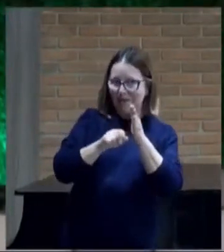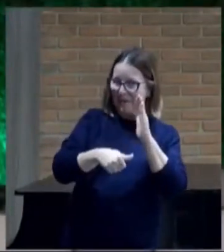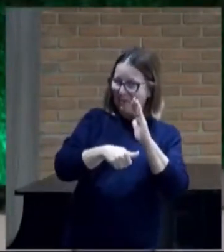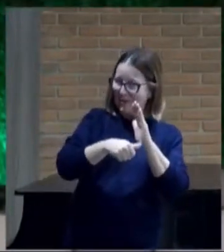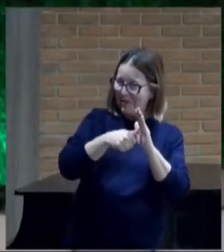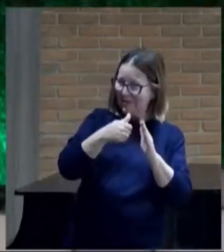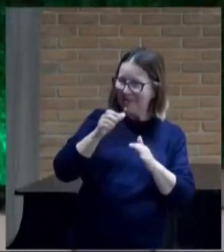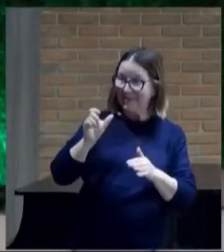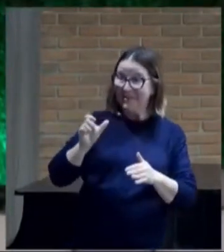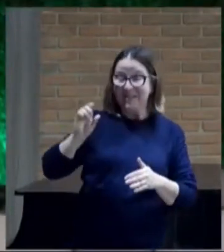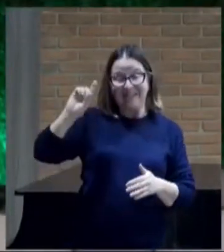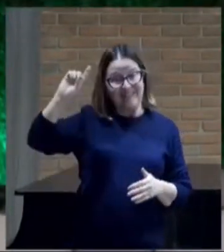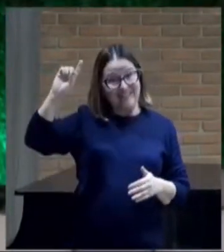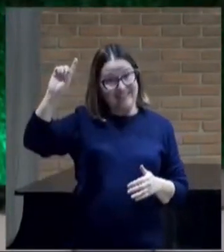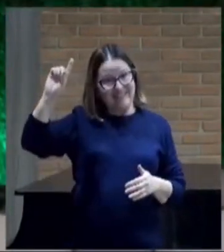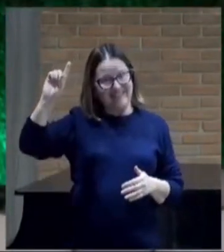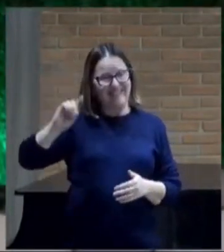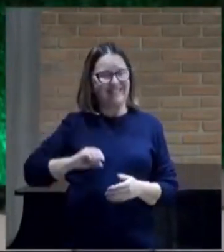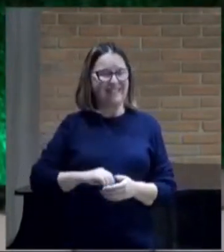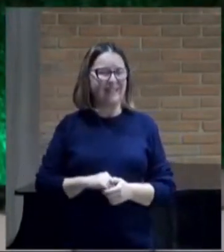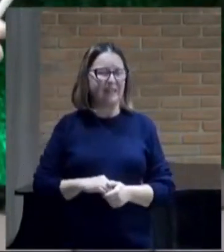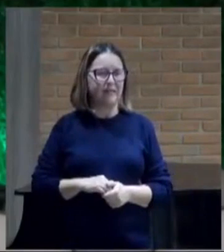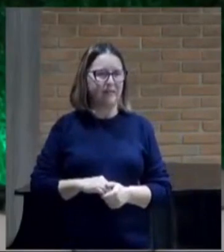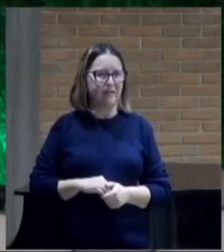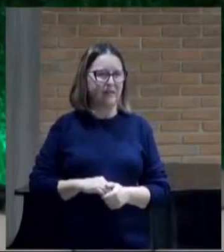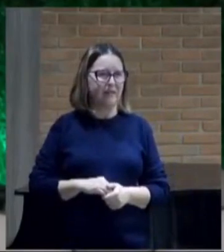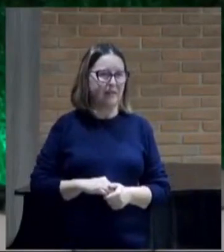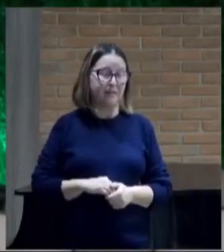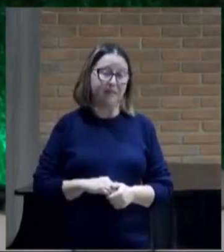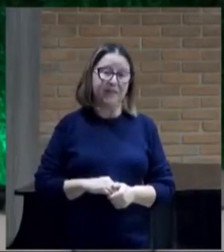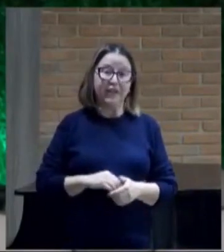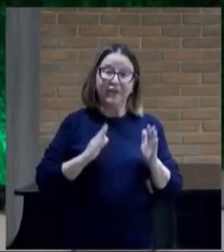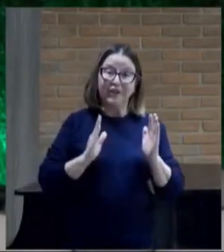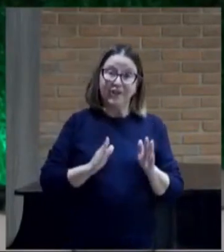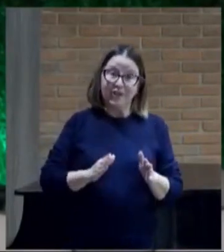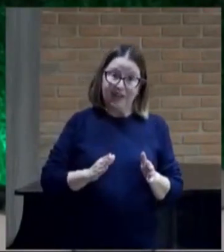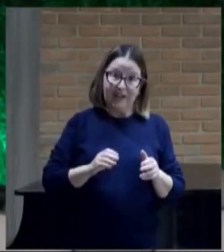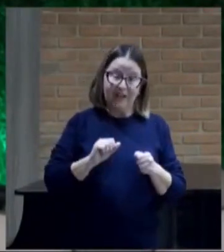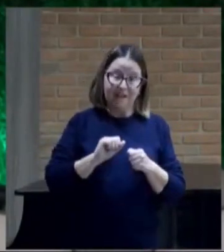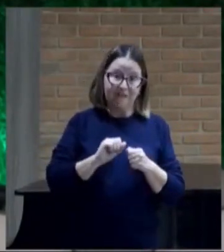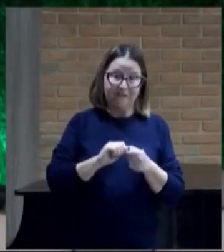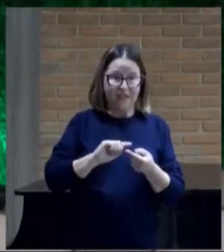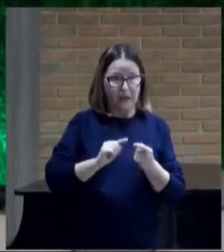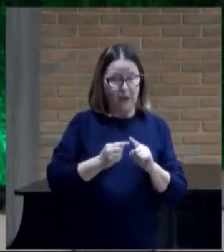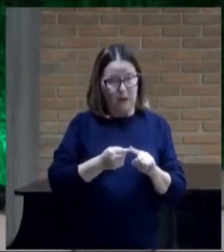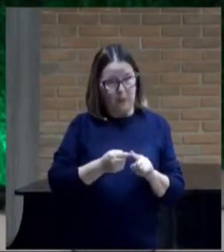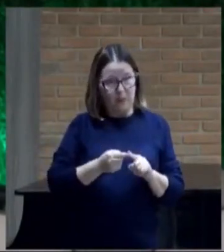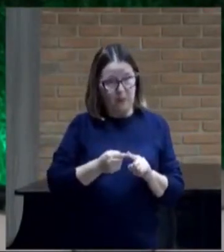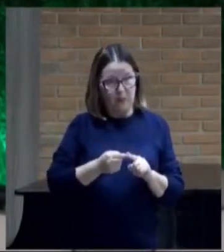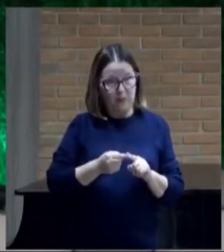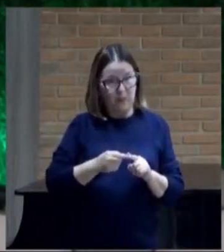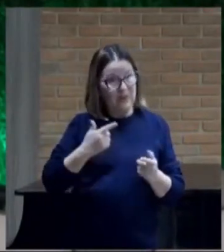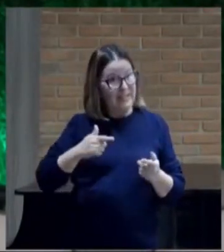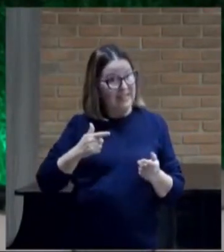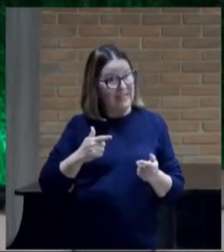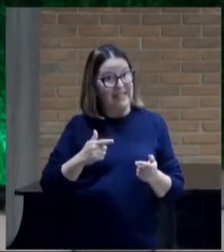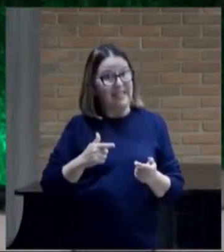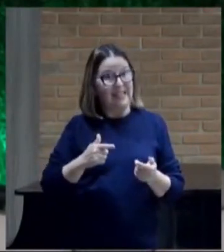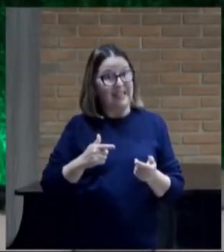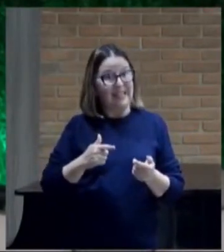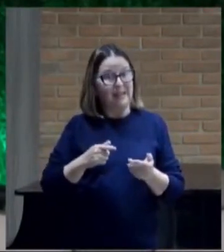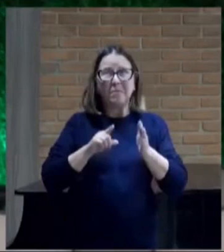Senhor. Ele já fez um acordo de ir com ele, sem consultar, mas aí parece que lembrou. Vamos